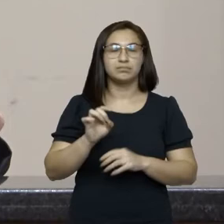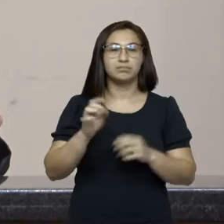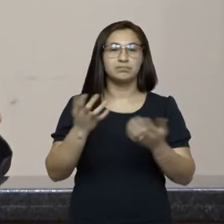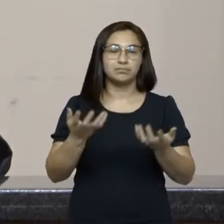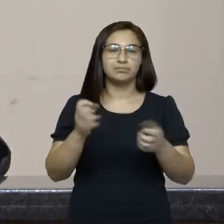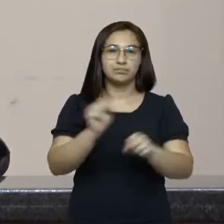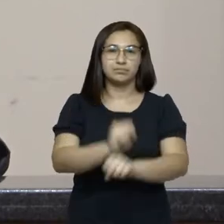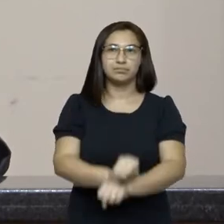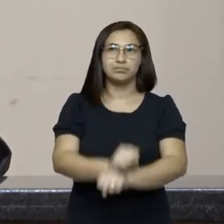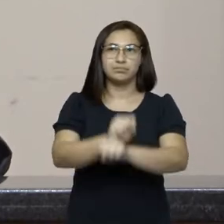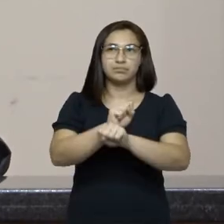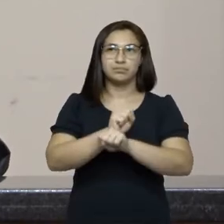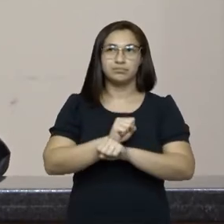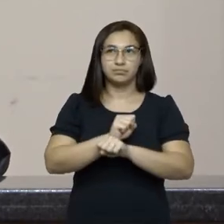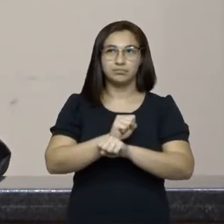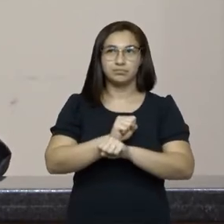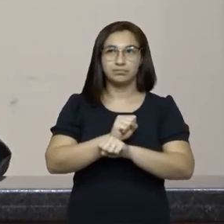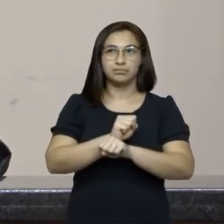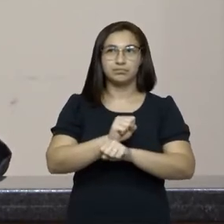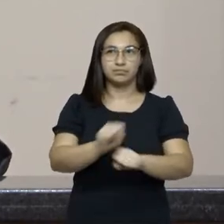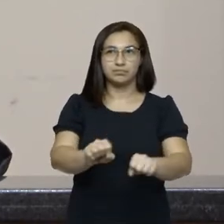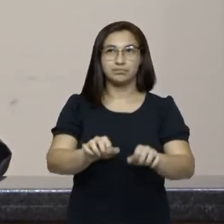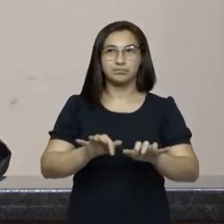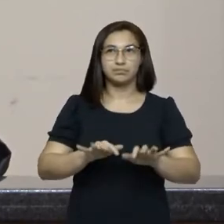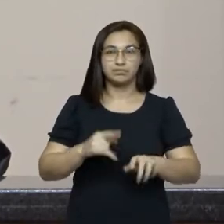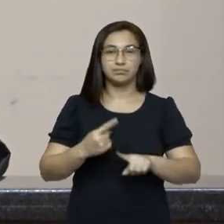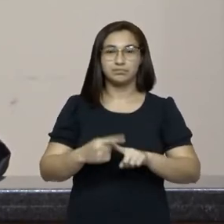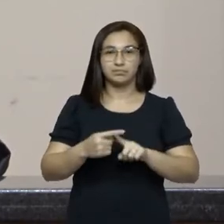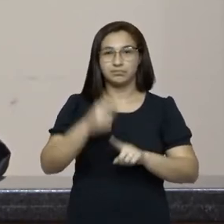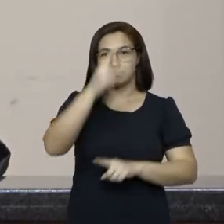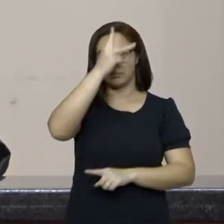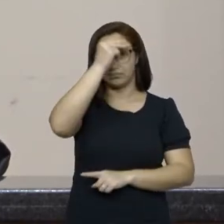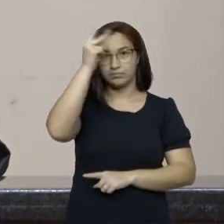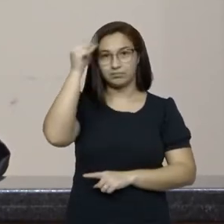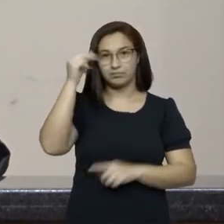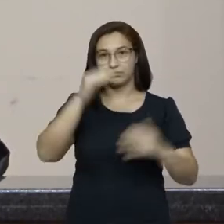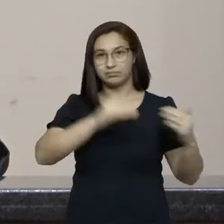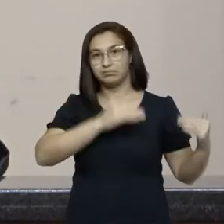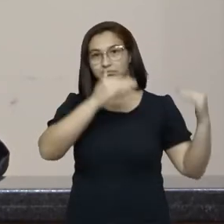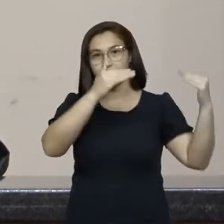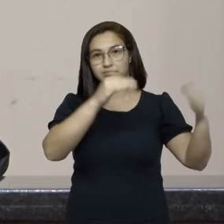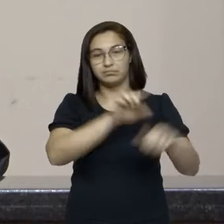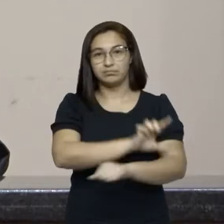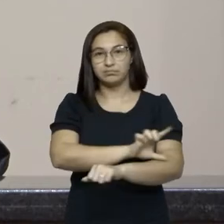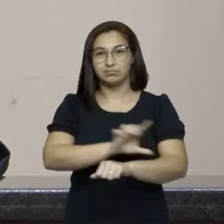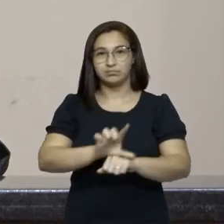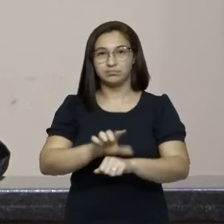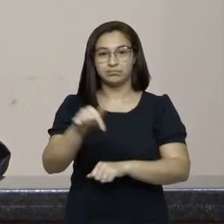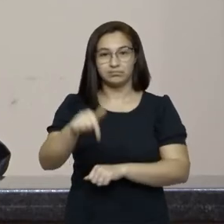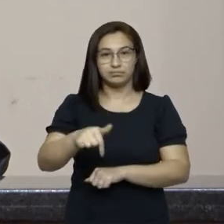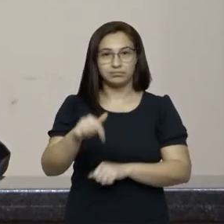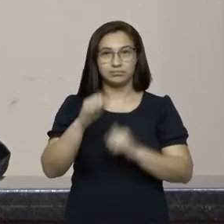em razão do prefeito, das autoridades de lajes que estarão na casa.